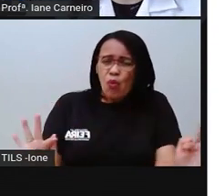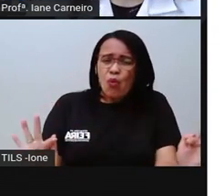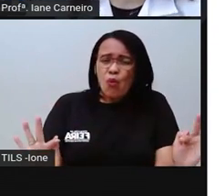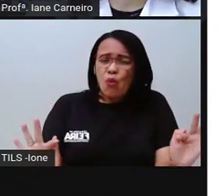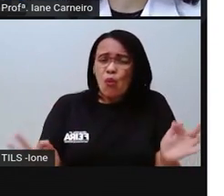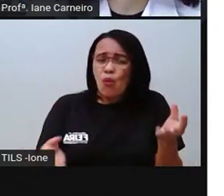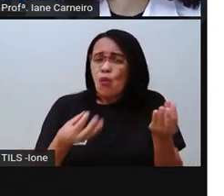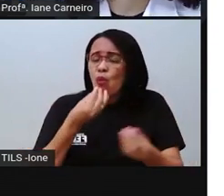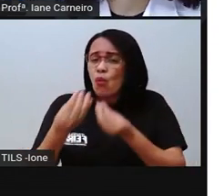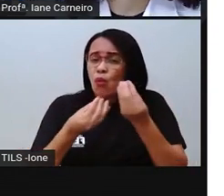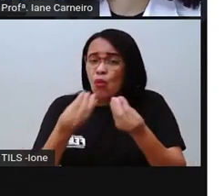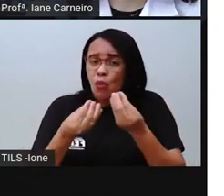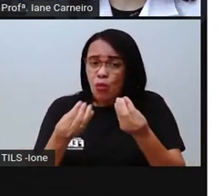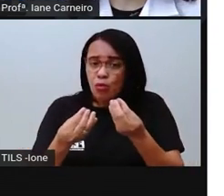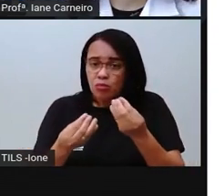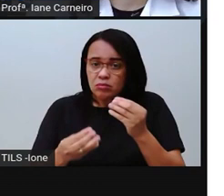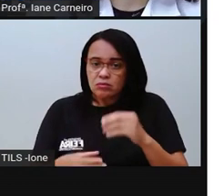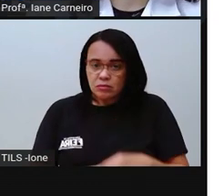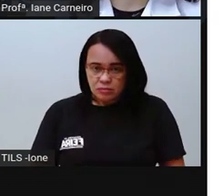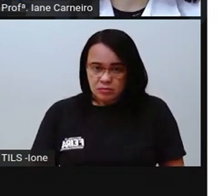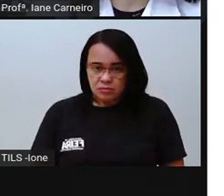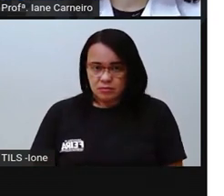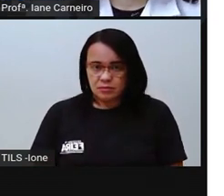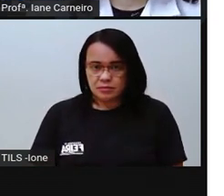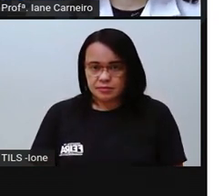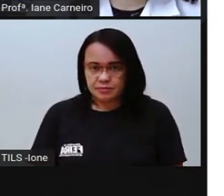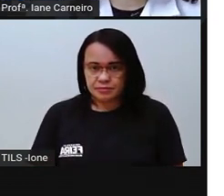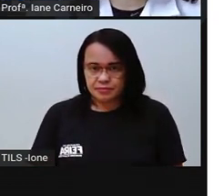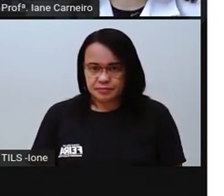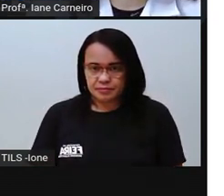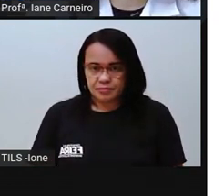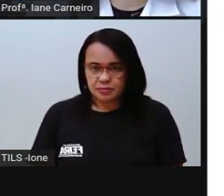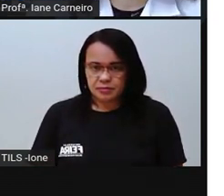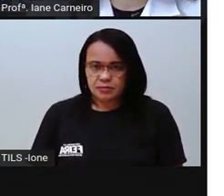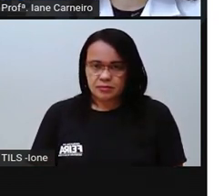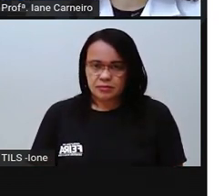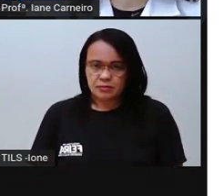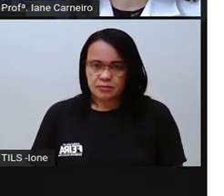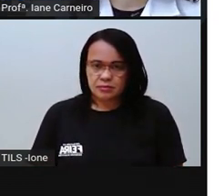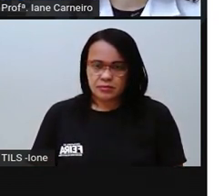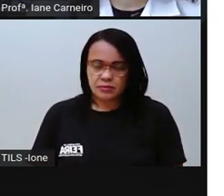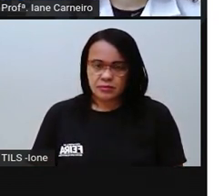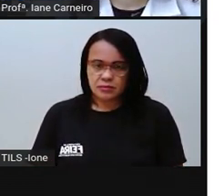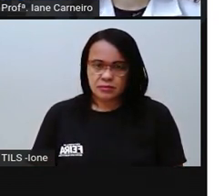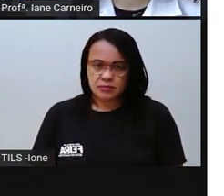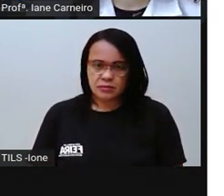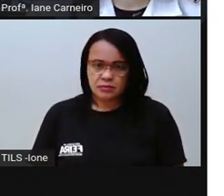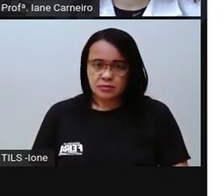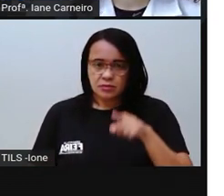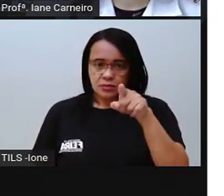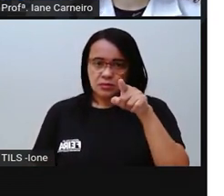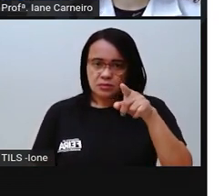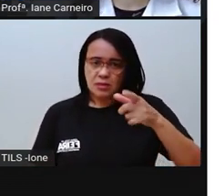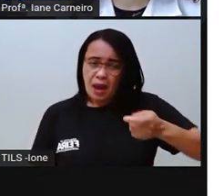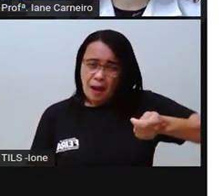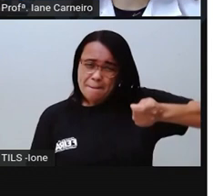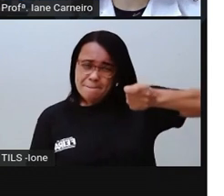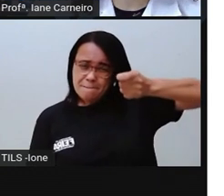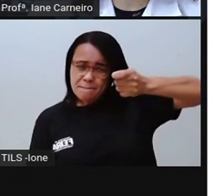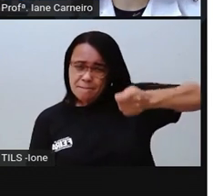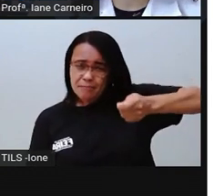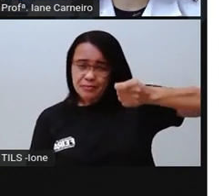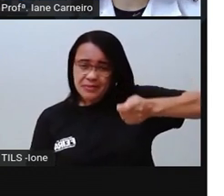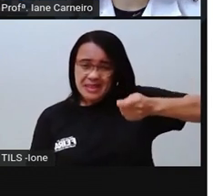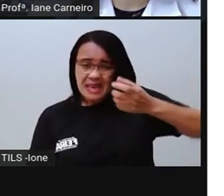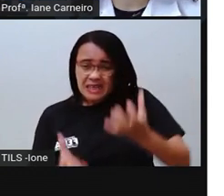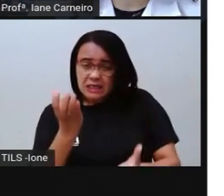que tem esse perigo de cair alguma coisa em cima? Ó, esse aqui, será? Já foi, esse